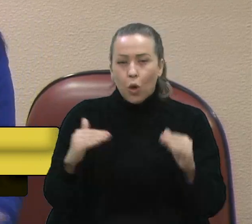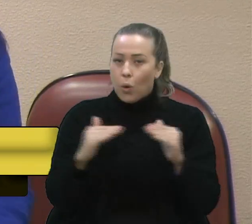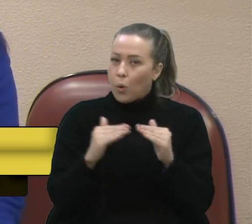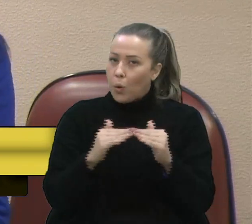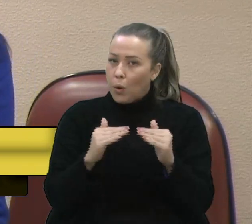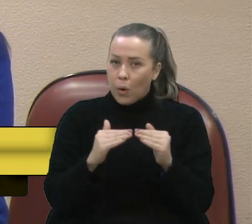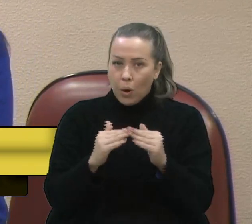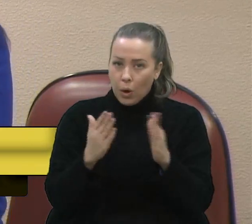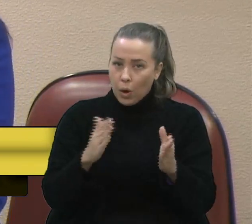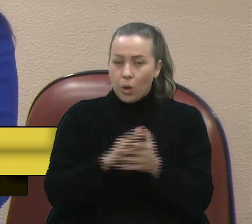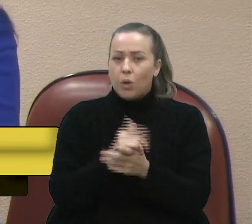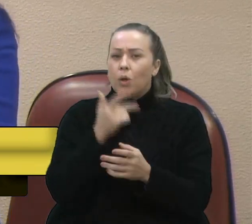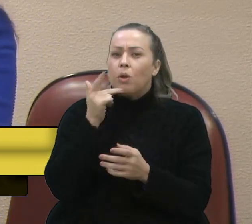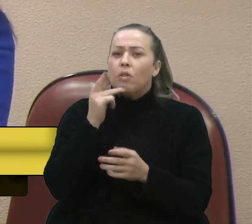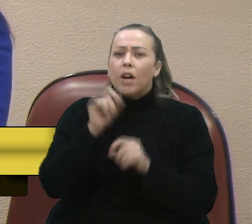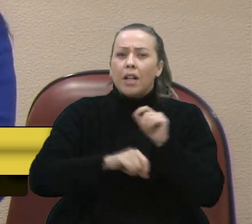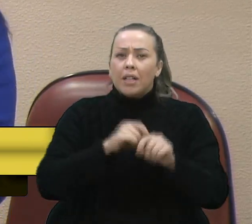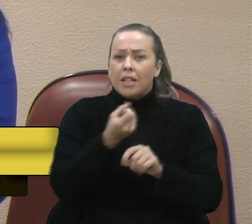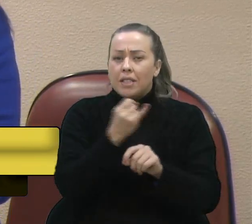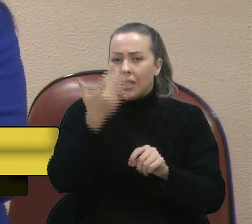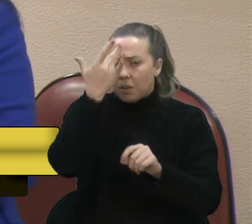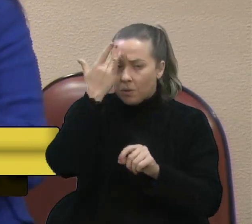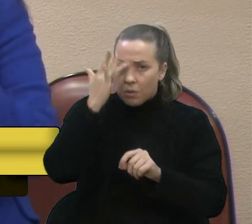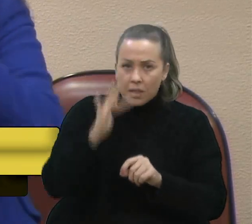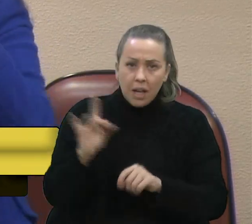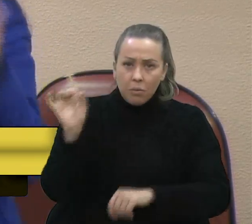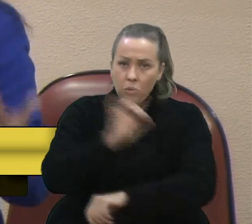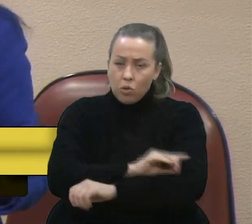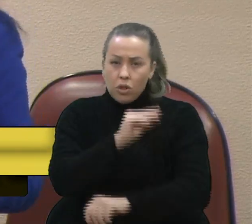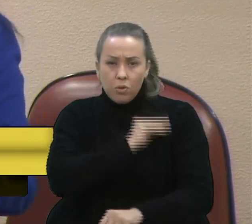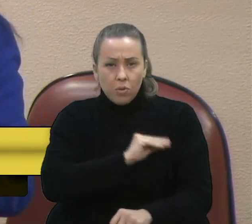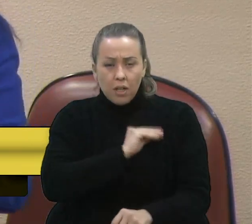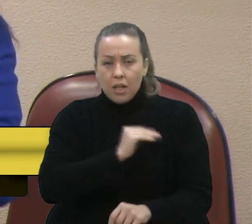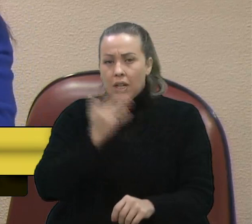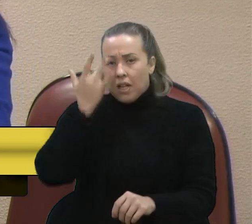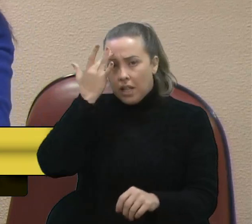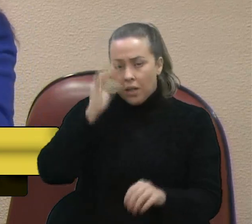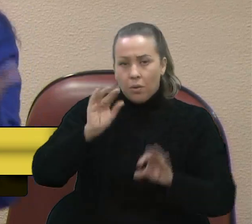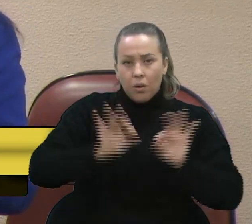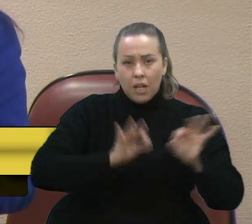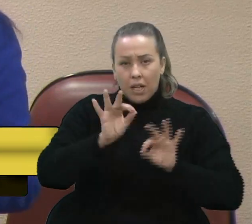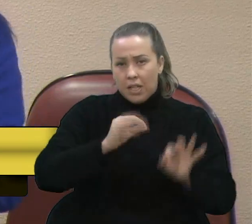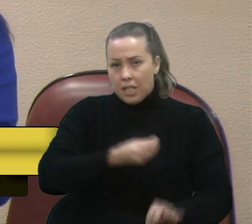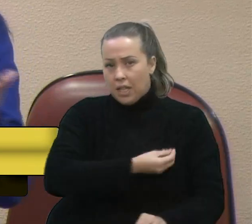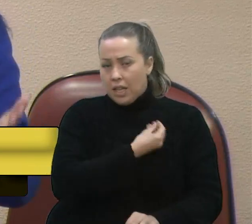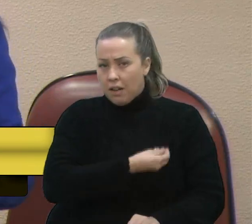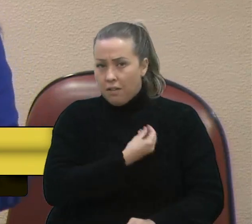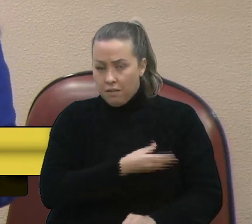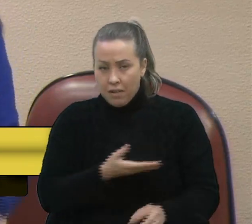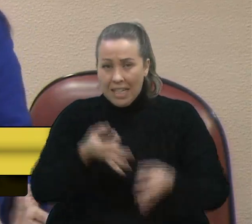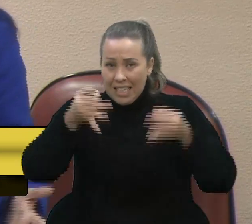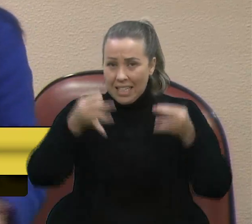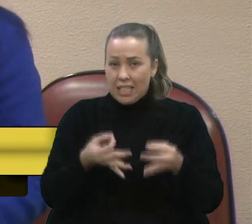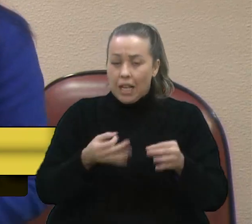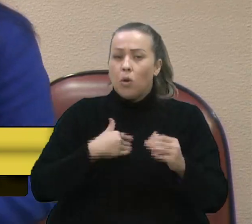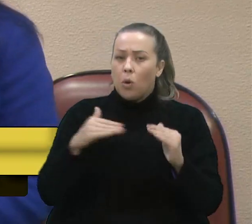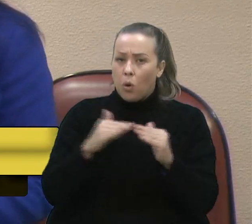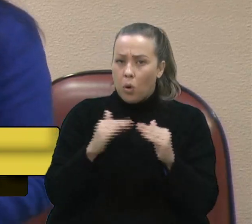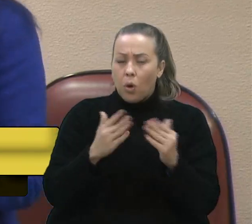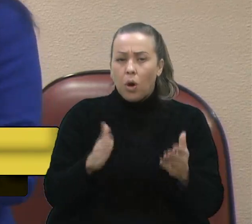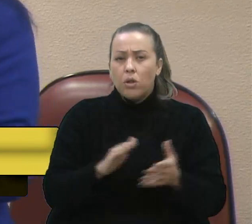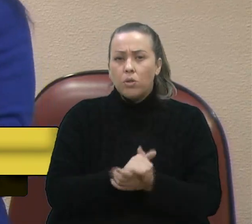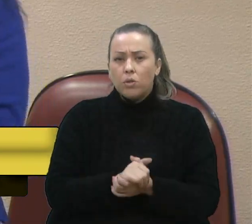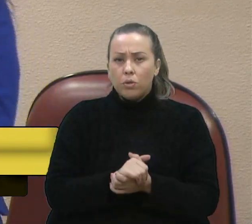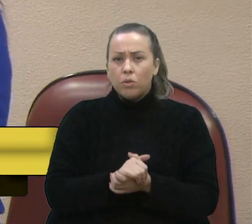Concordo explicitamente quando diz que sem saber o dia do salário, a gente não consegue se organizar na vida. perfeitamente, concordo com isso tudo.